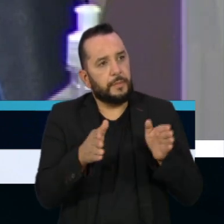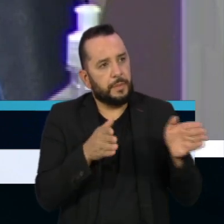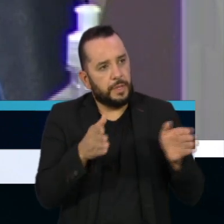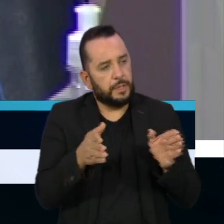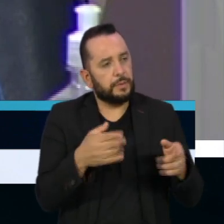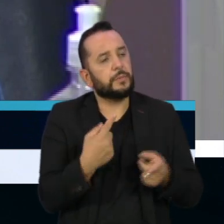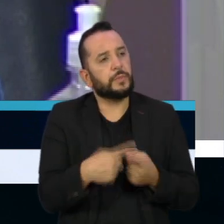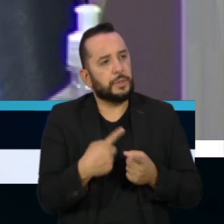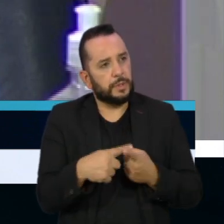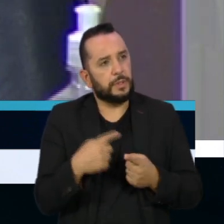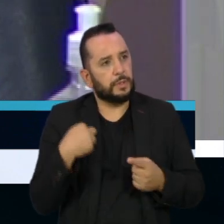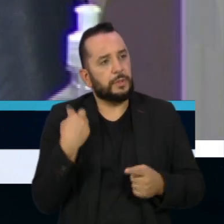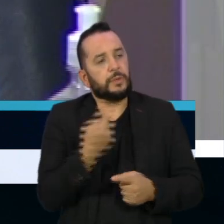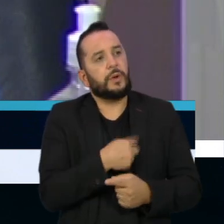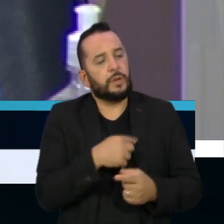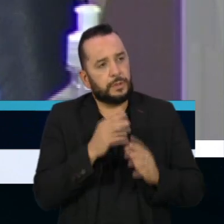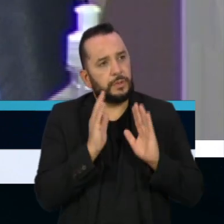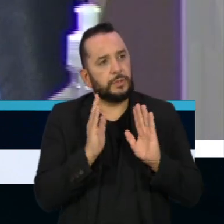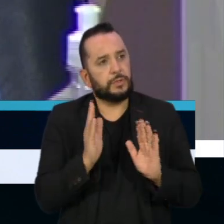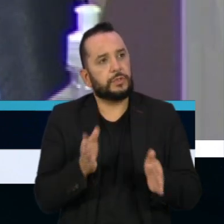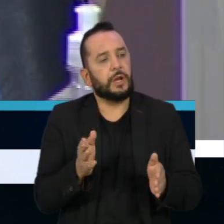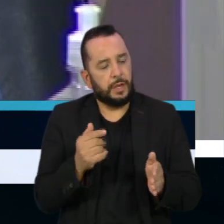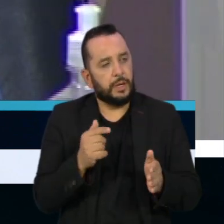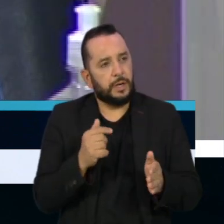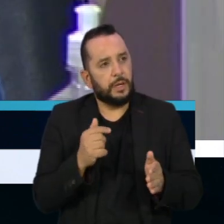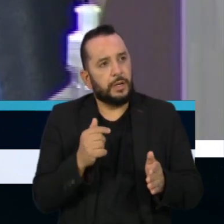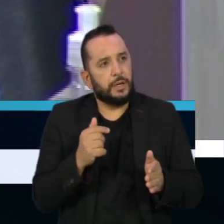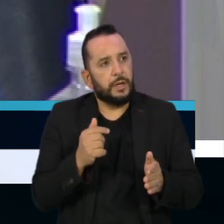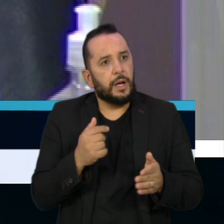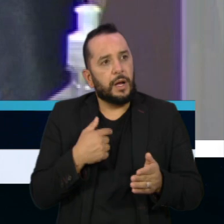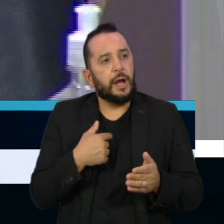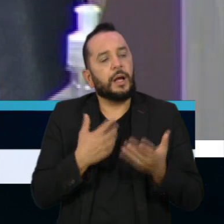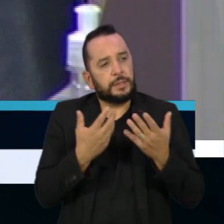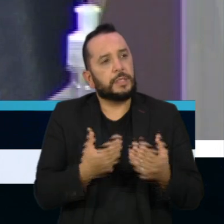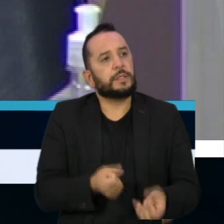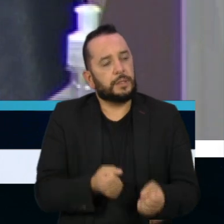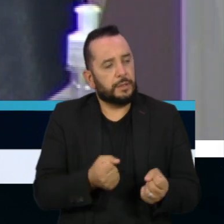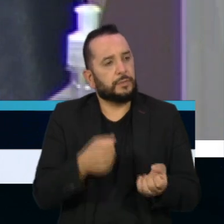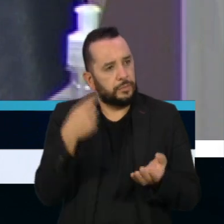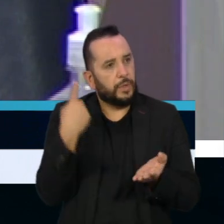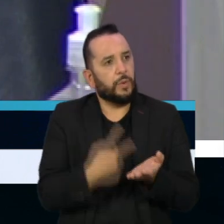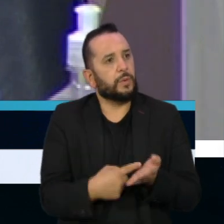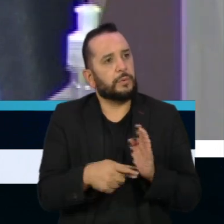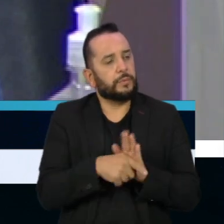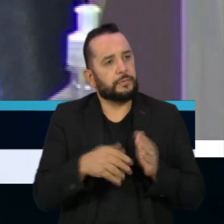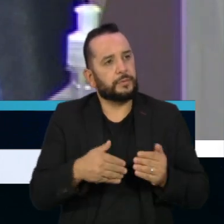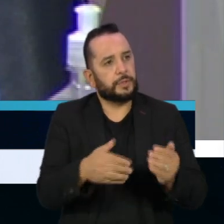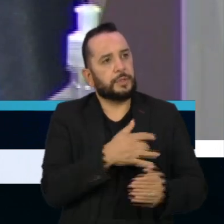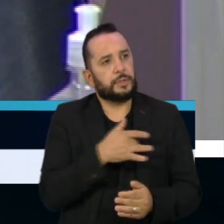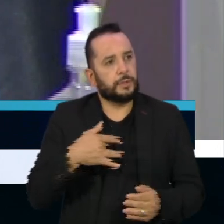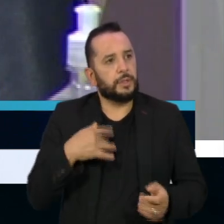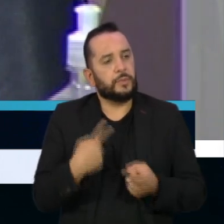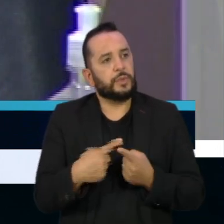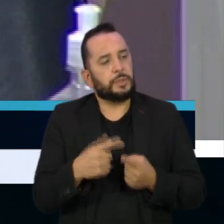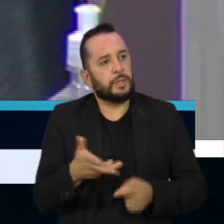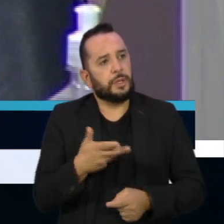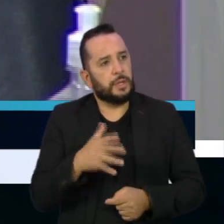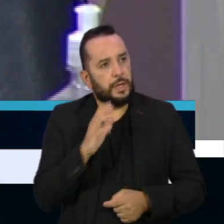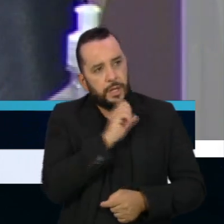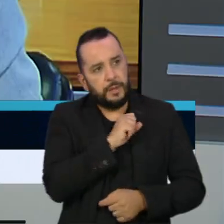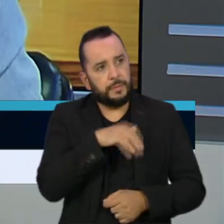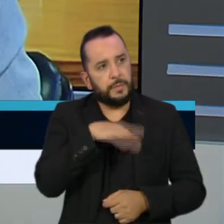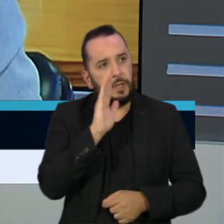de a gente ter feito adesão completa às solicitações do Ministério, que esse processo teve uma celeridade maior.